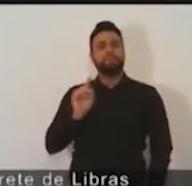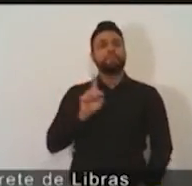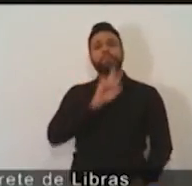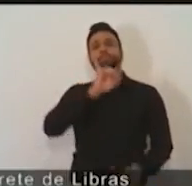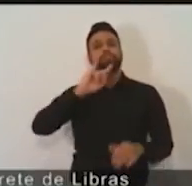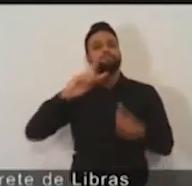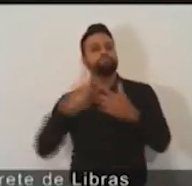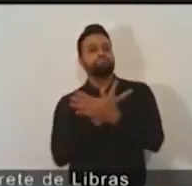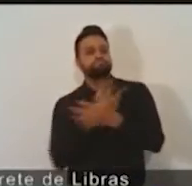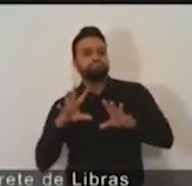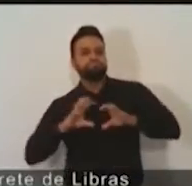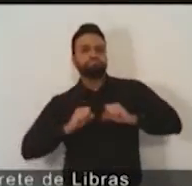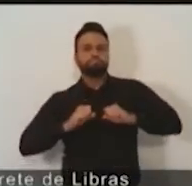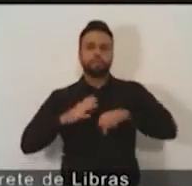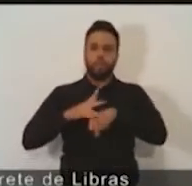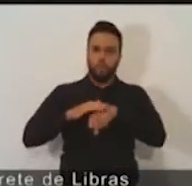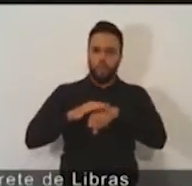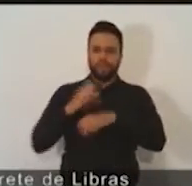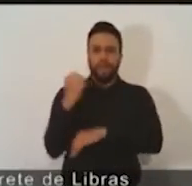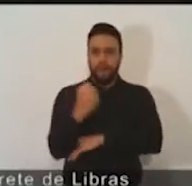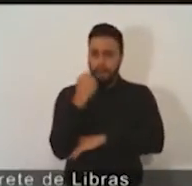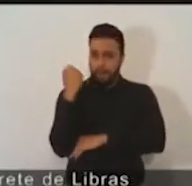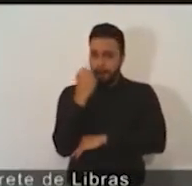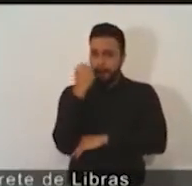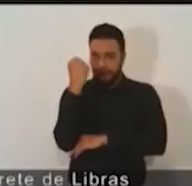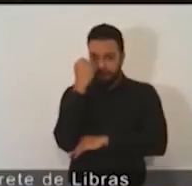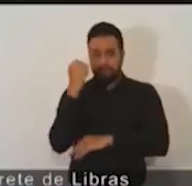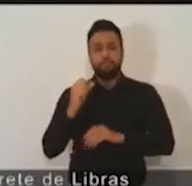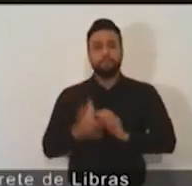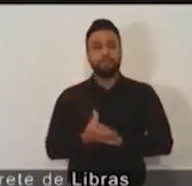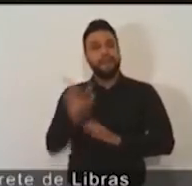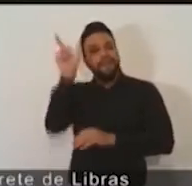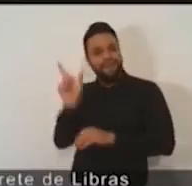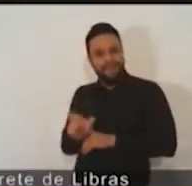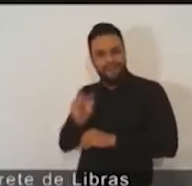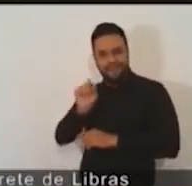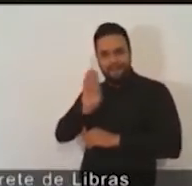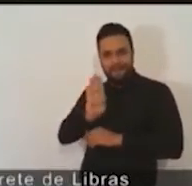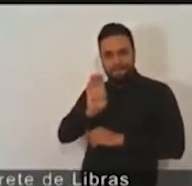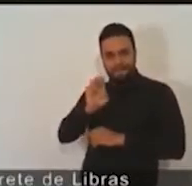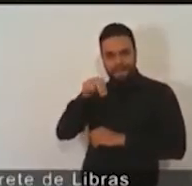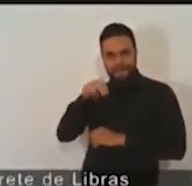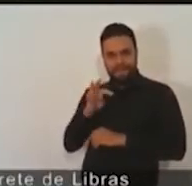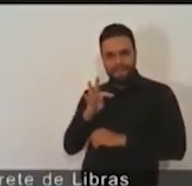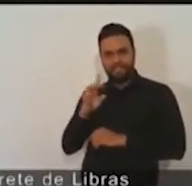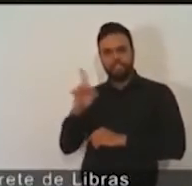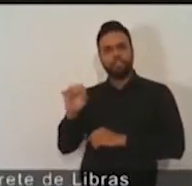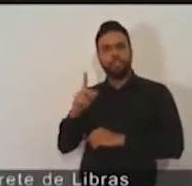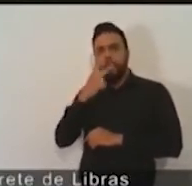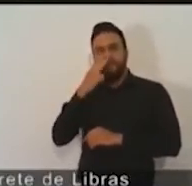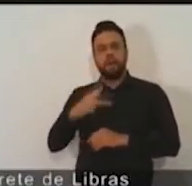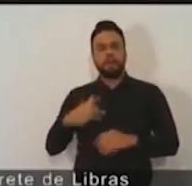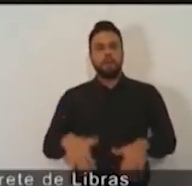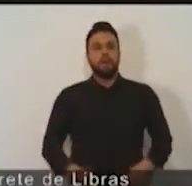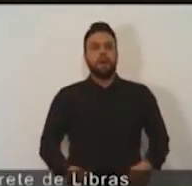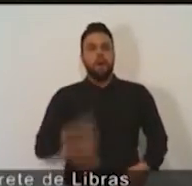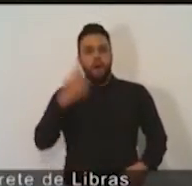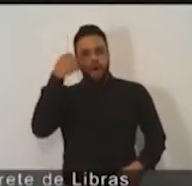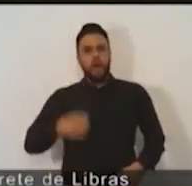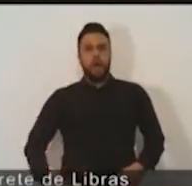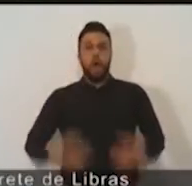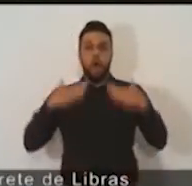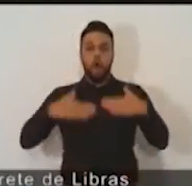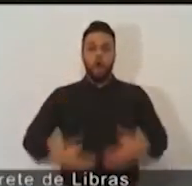gravemente e ficou quase sem sentido e todo mundo